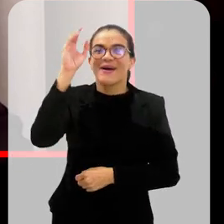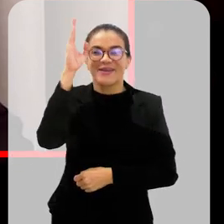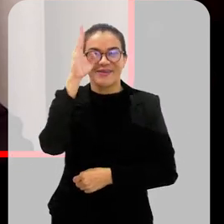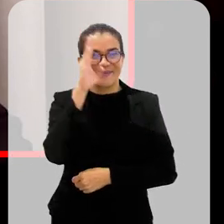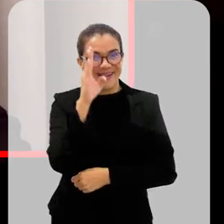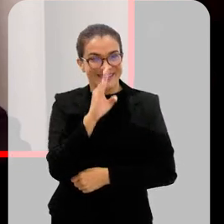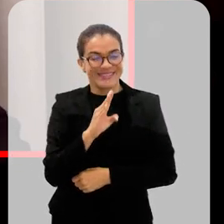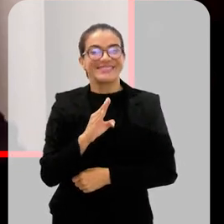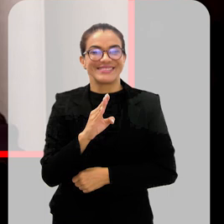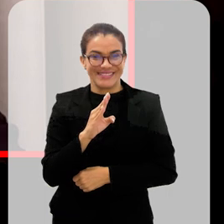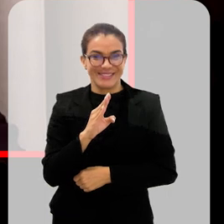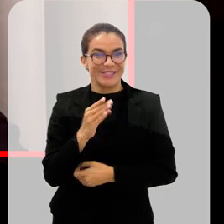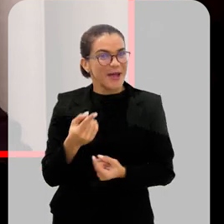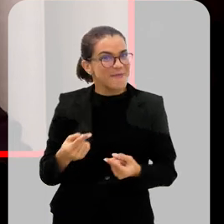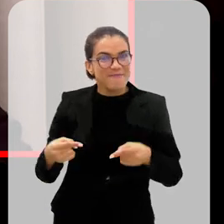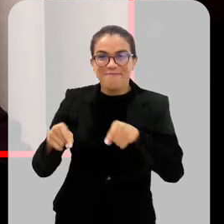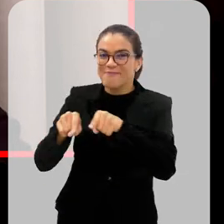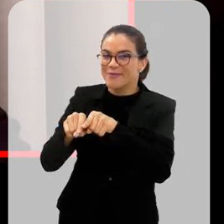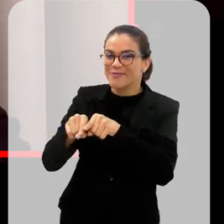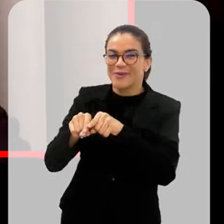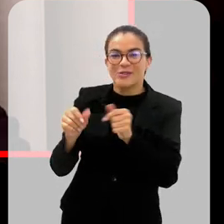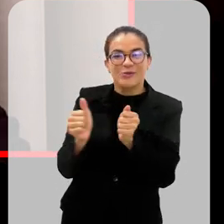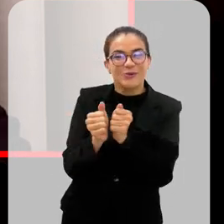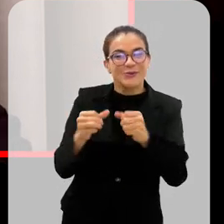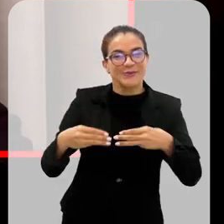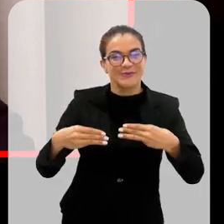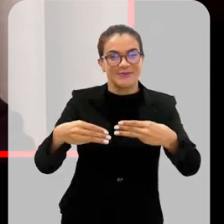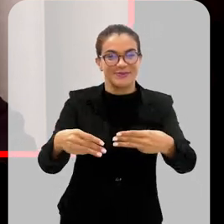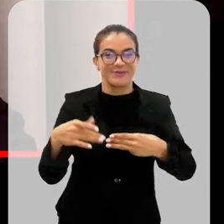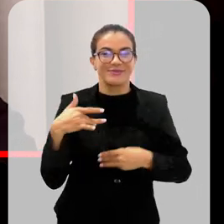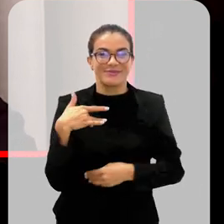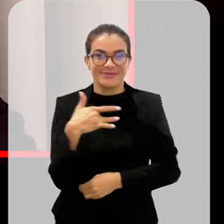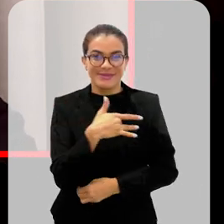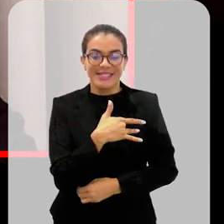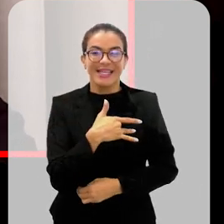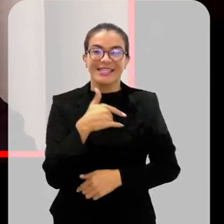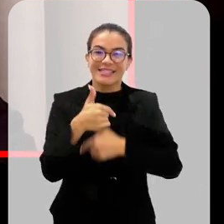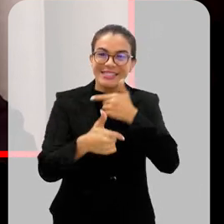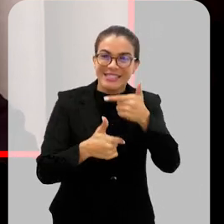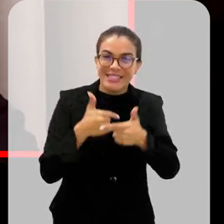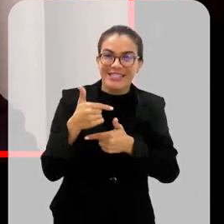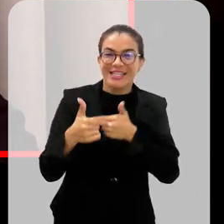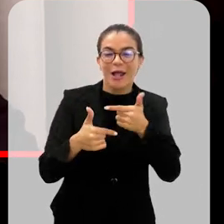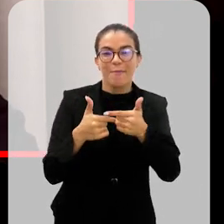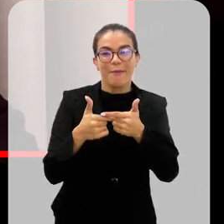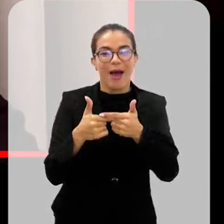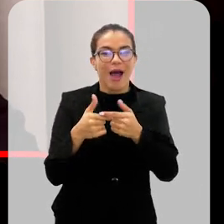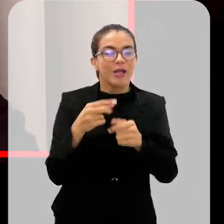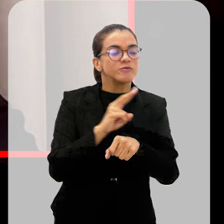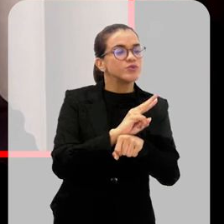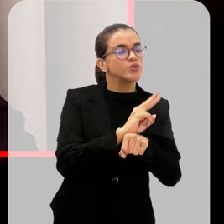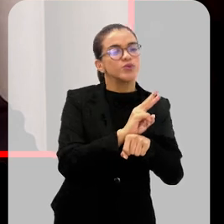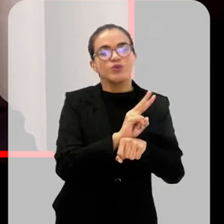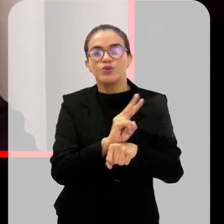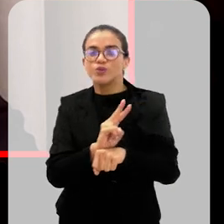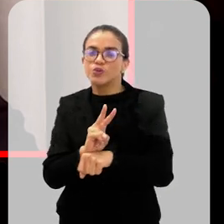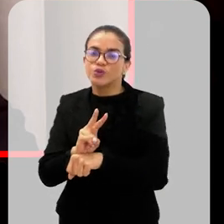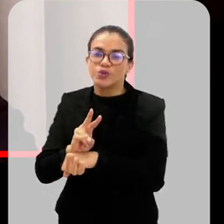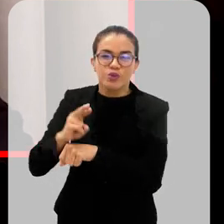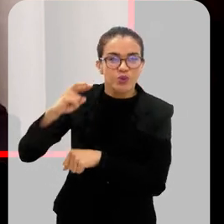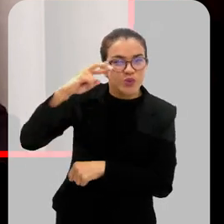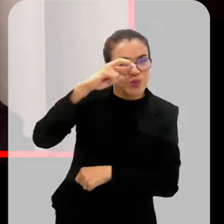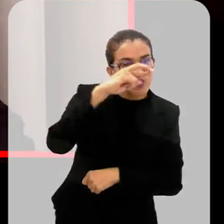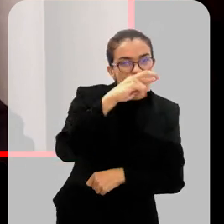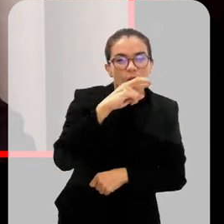agora firmou uma parceria com o Ministério da Saúde, então a gente trabalha monitorando o